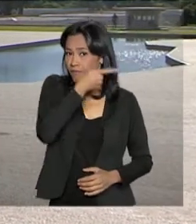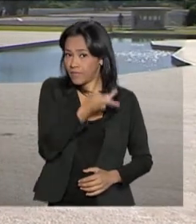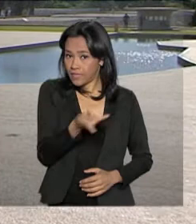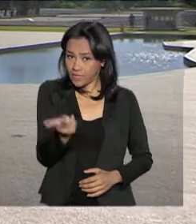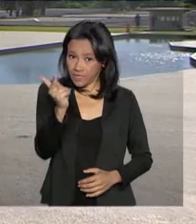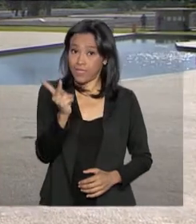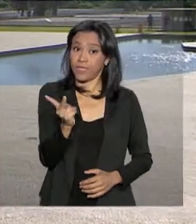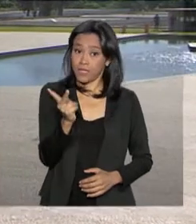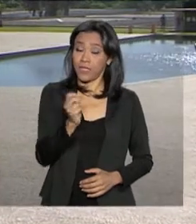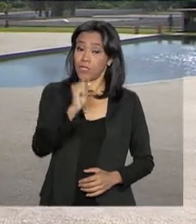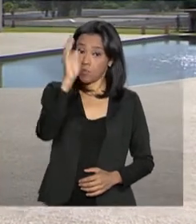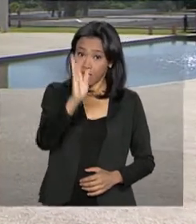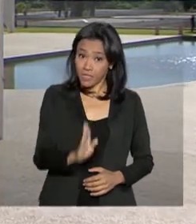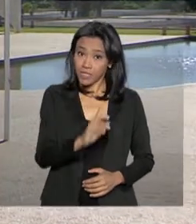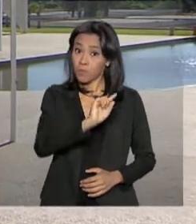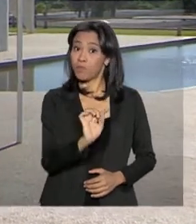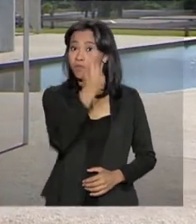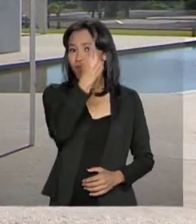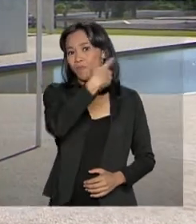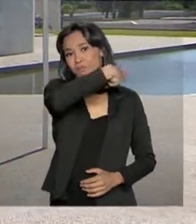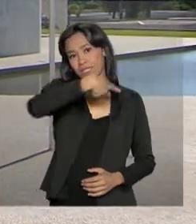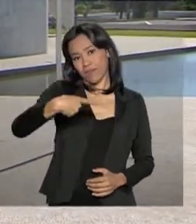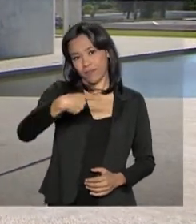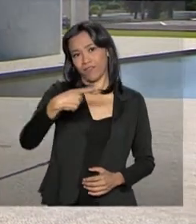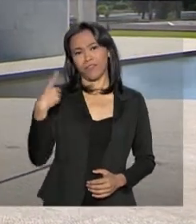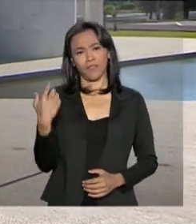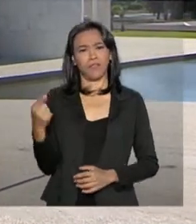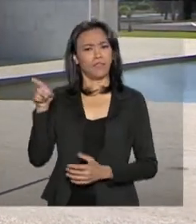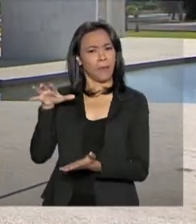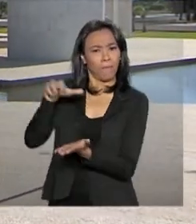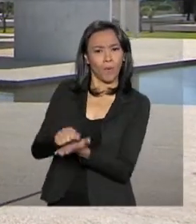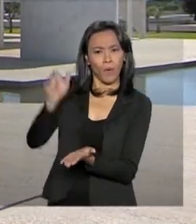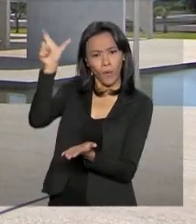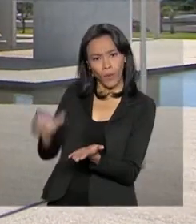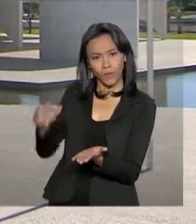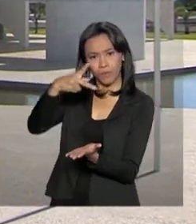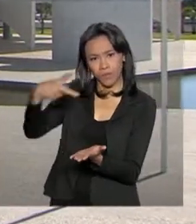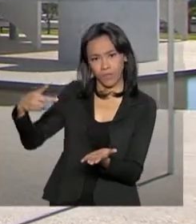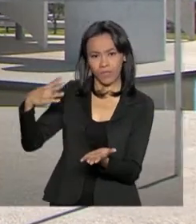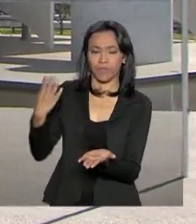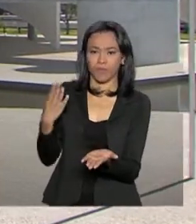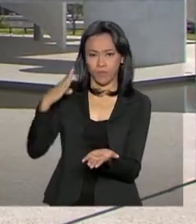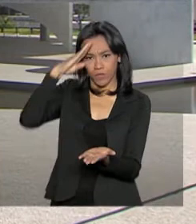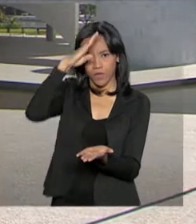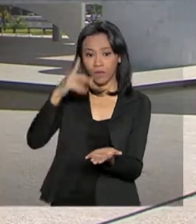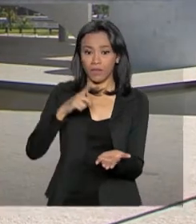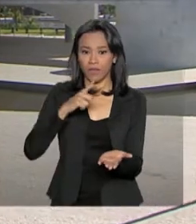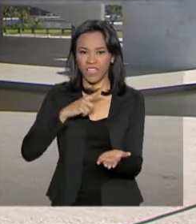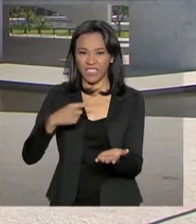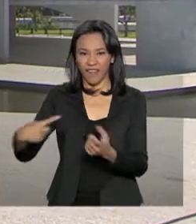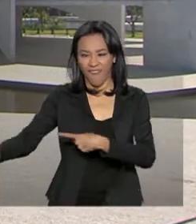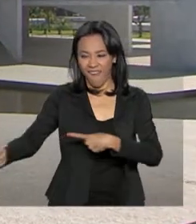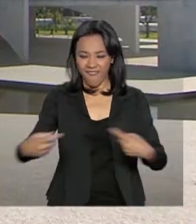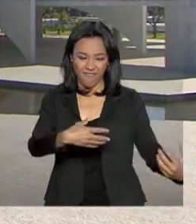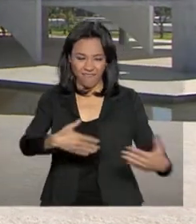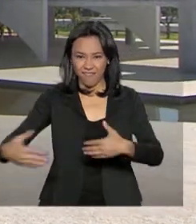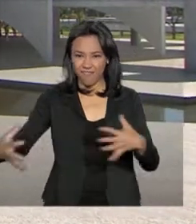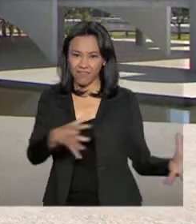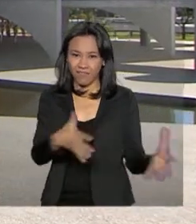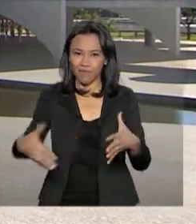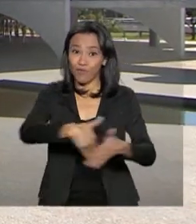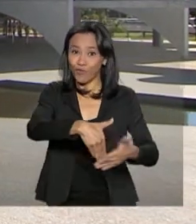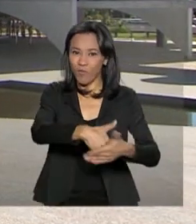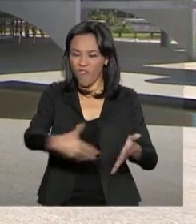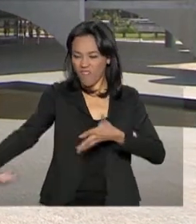chefe de Estado ao Brasil desde a posse. Apesar dessa rivalidade que a gente tem no futebol, o Brasil e a Argentina são